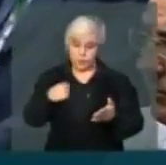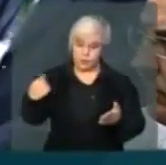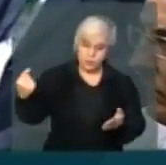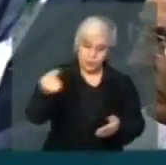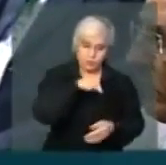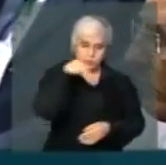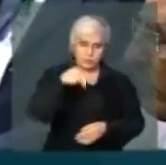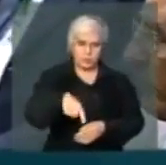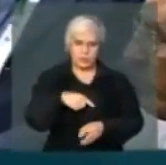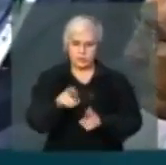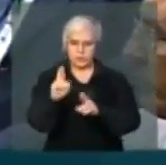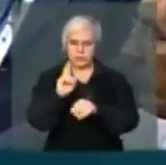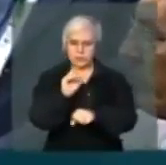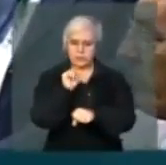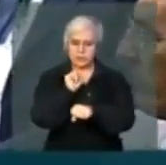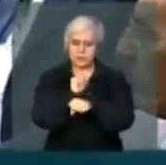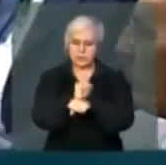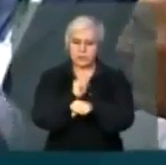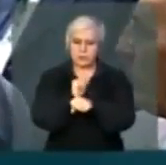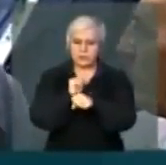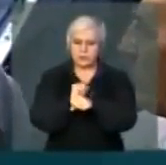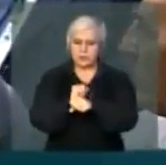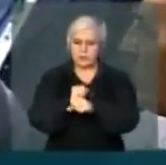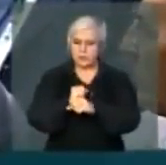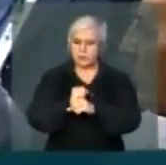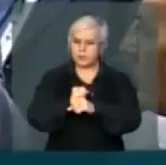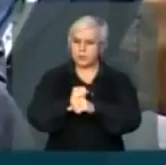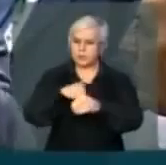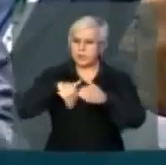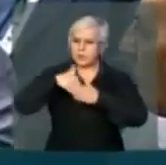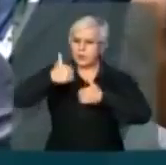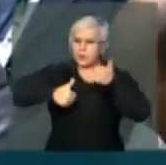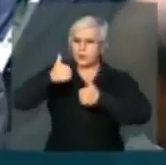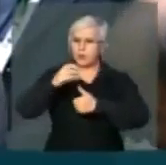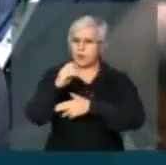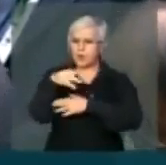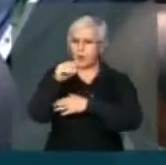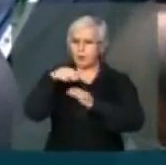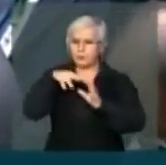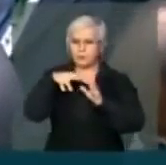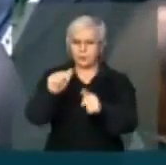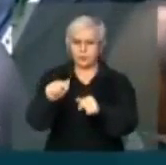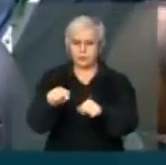estavam aqui com recesso de Copa do Mundo cuidando de eleição, eu estava fazendo relatório, senhor presidente